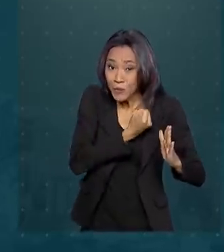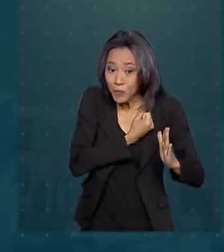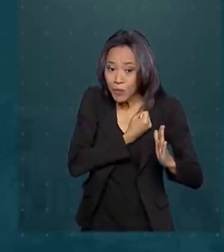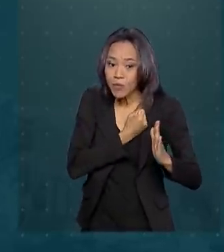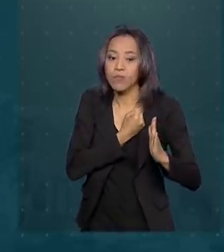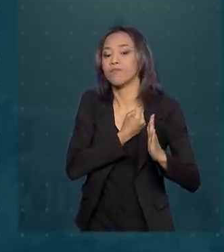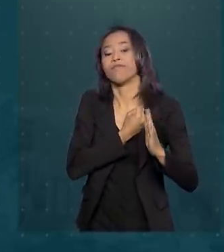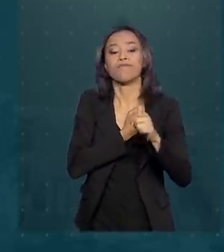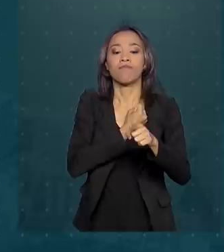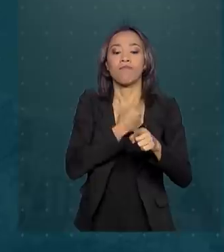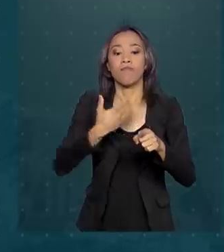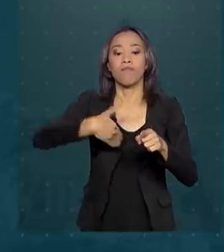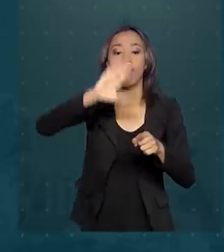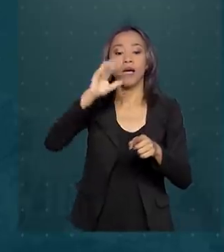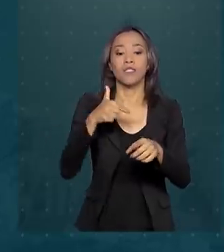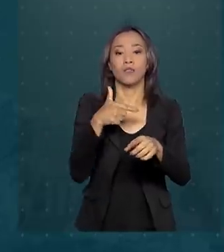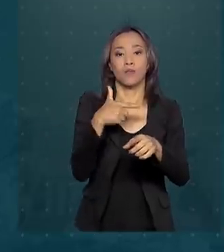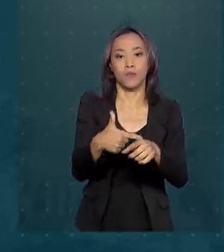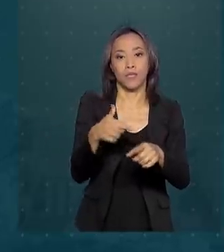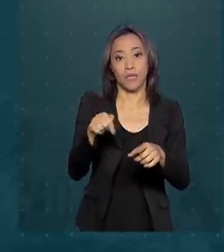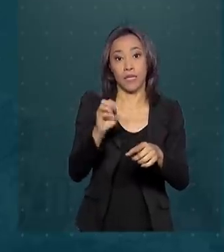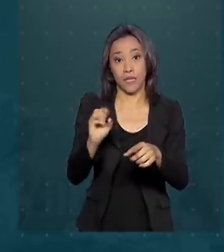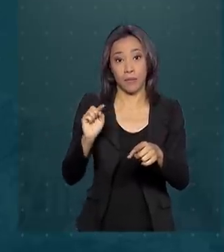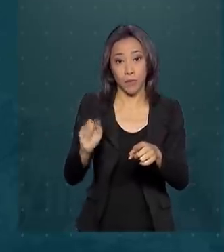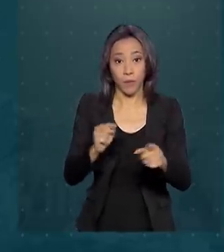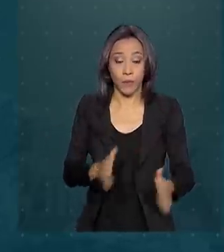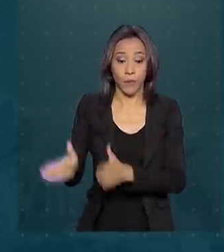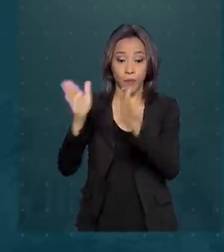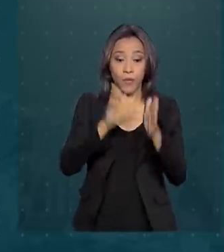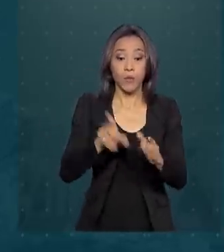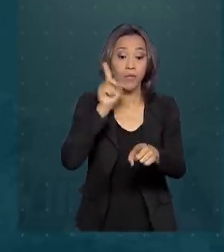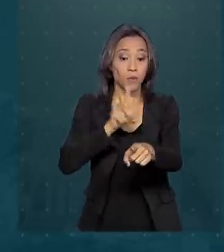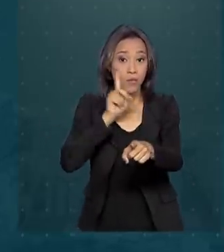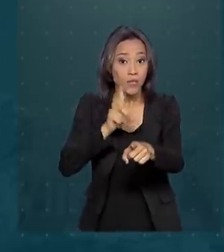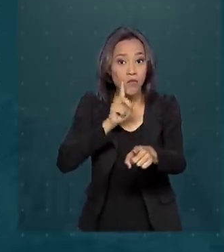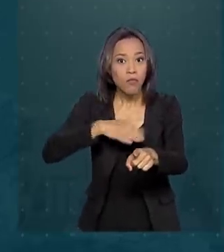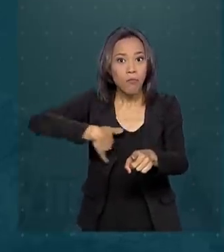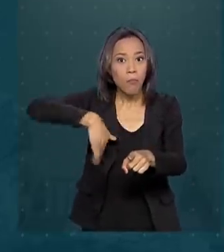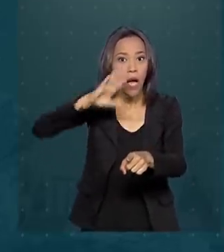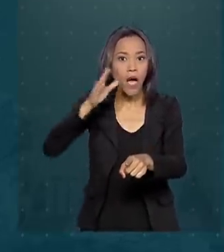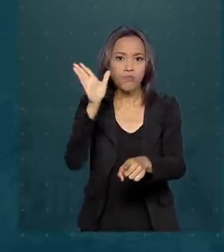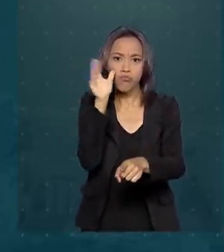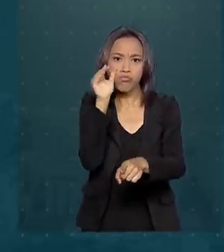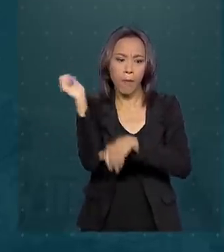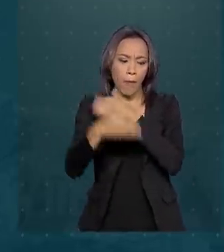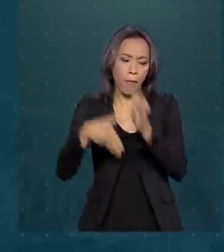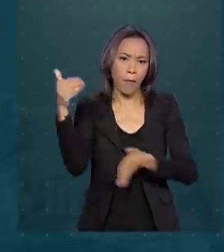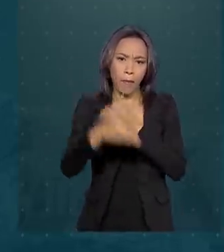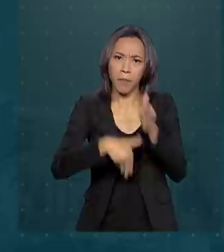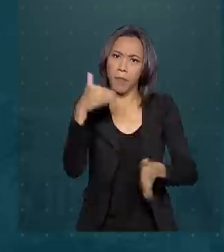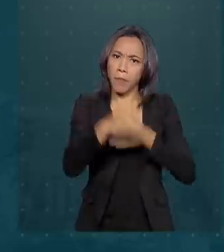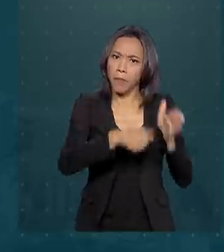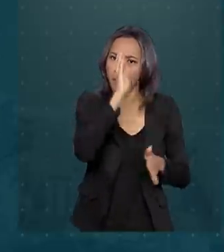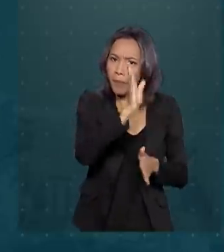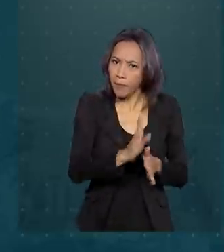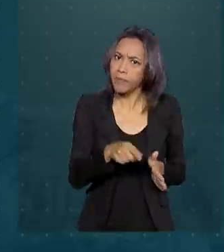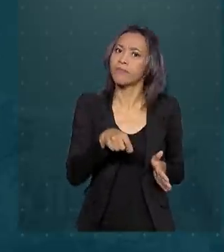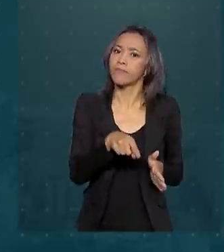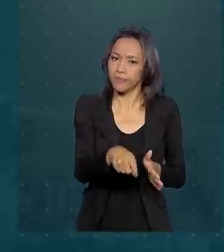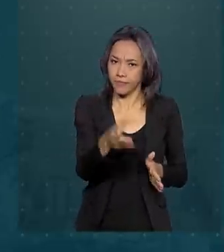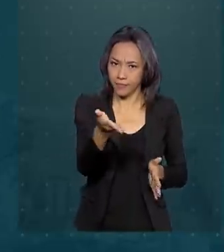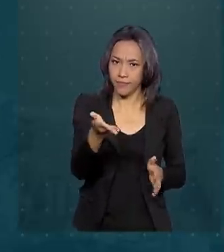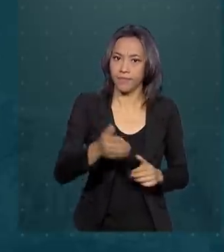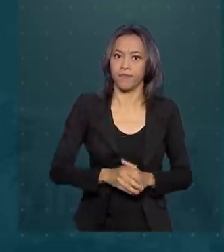sido de mais de 270 mil. Os Estados Unidos foi o país que mais trouxe novos turistas para o território